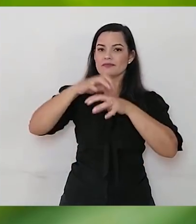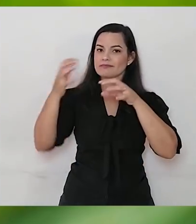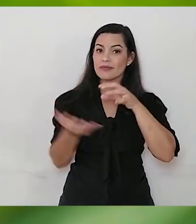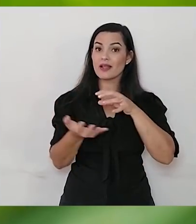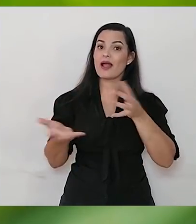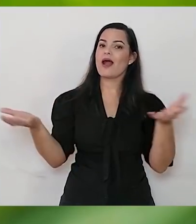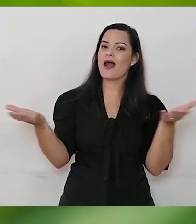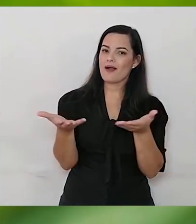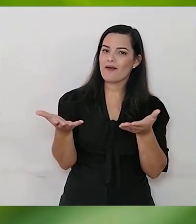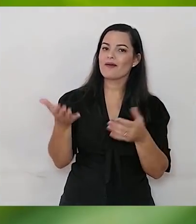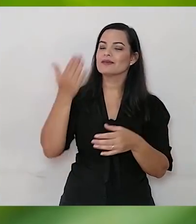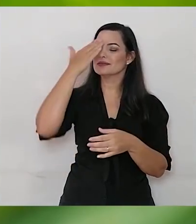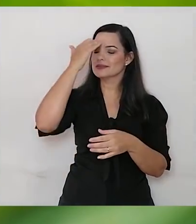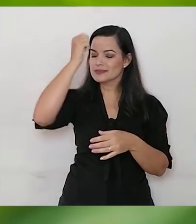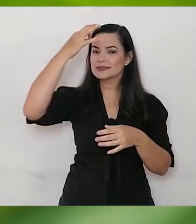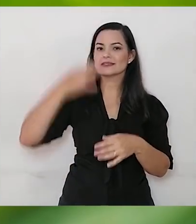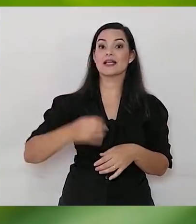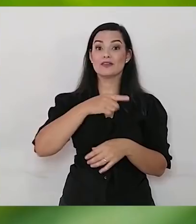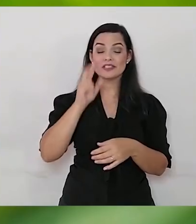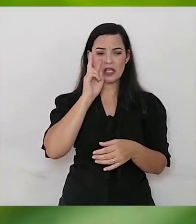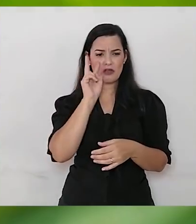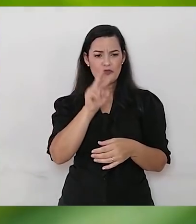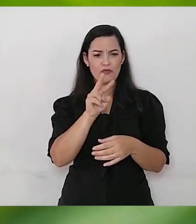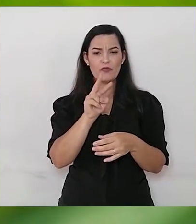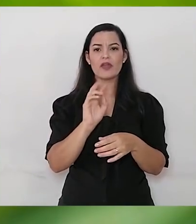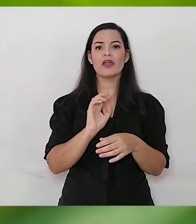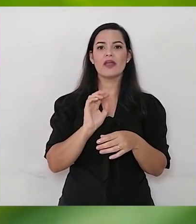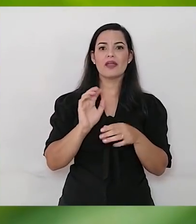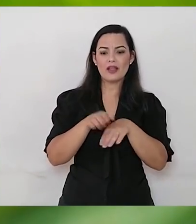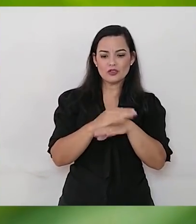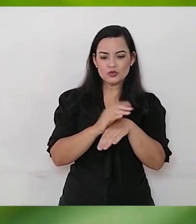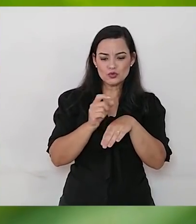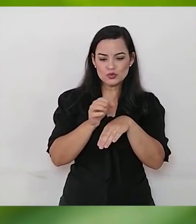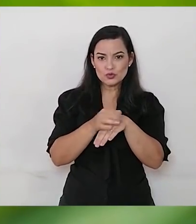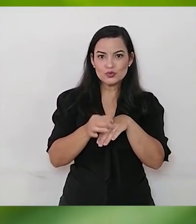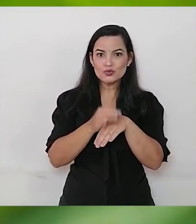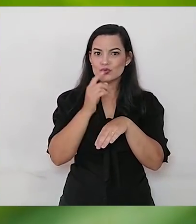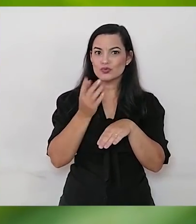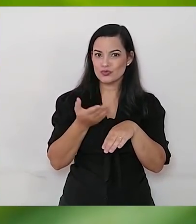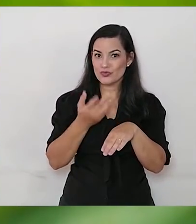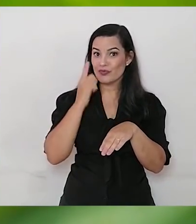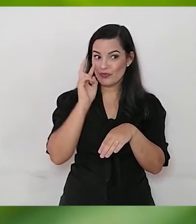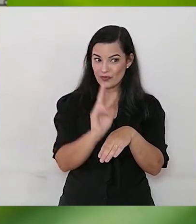agora, quando você avistar uma joaninha, vai olhá-la de uma maneira diferente.